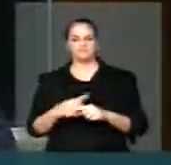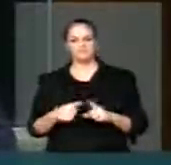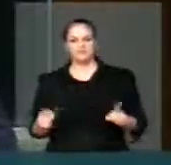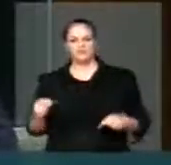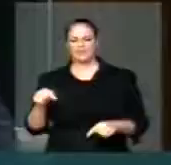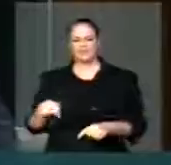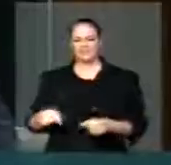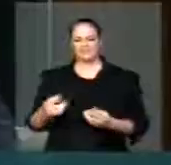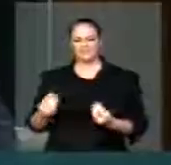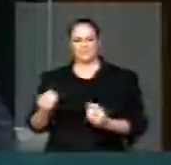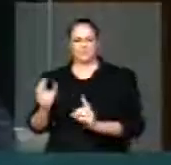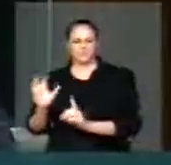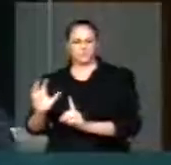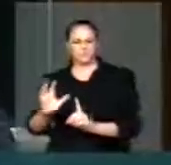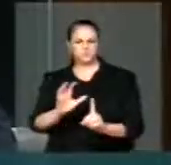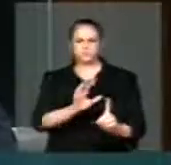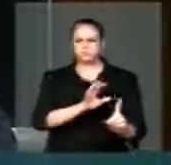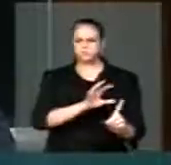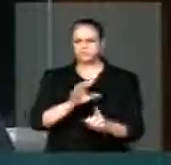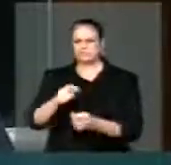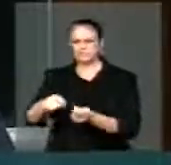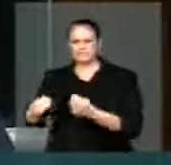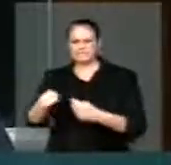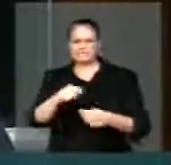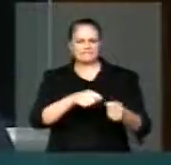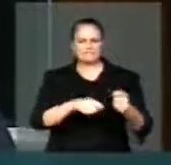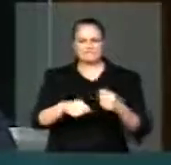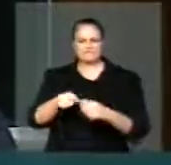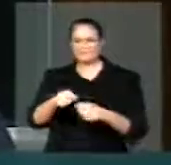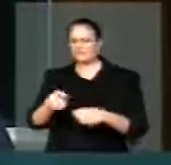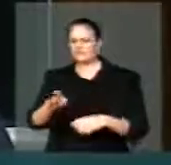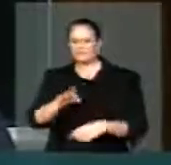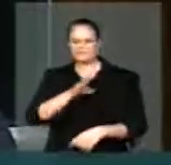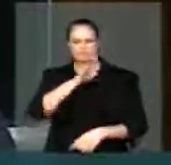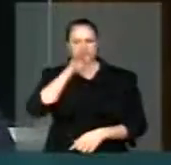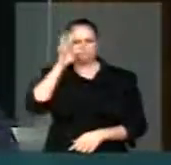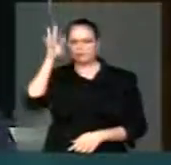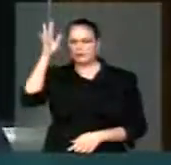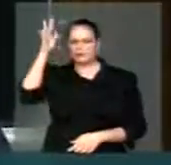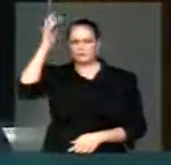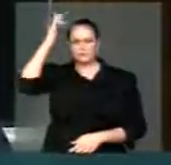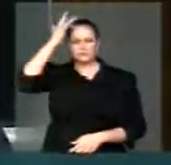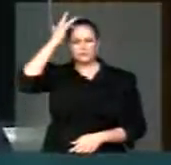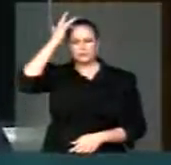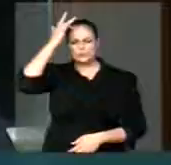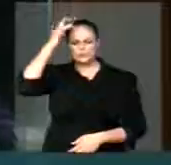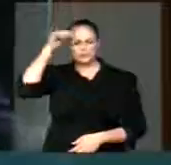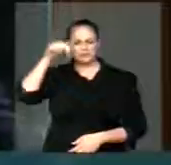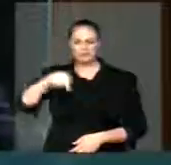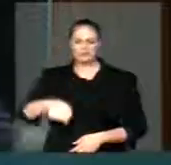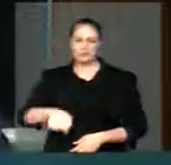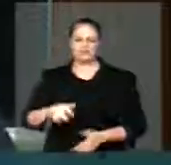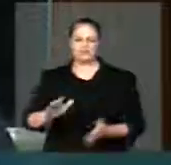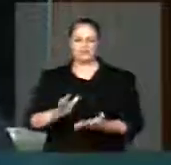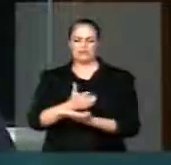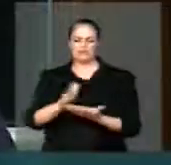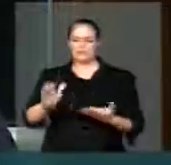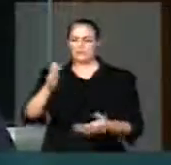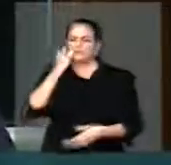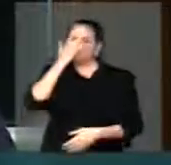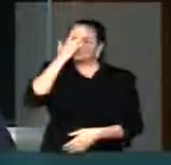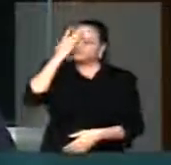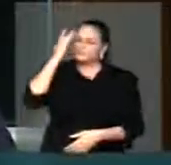muitas, o jogo de negociações absurdos aqui acontecendo e até pessoas que nós não